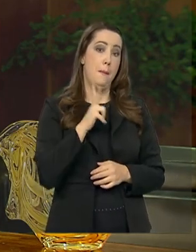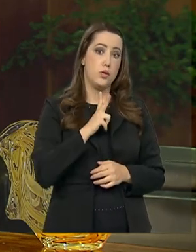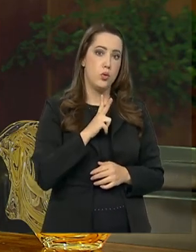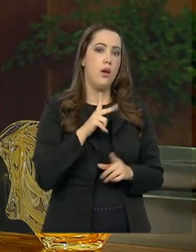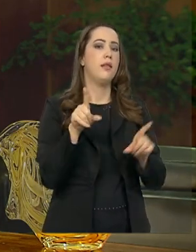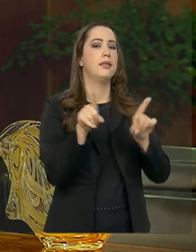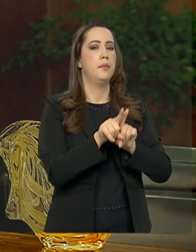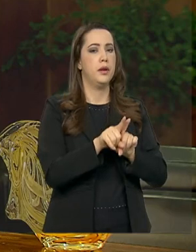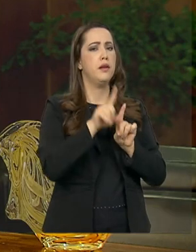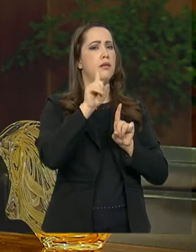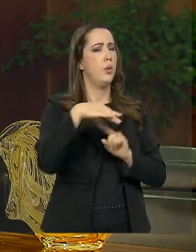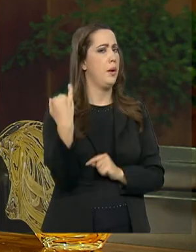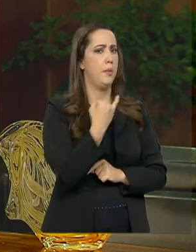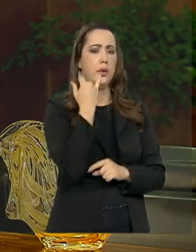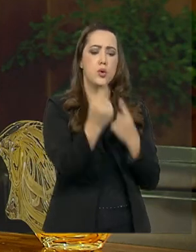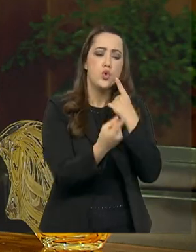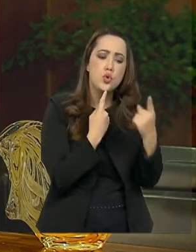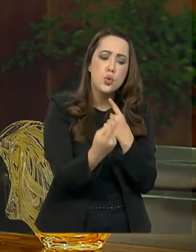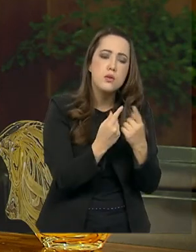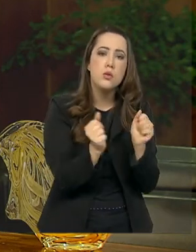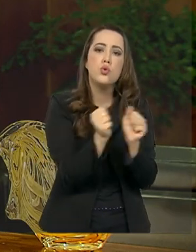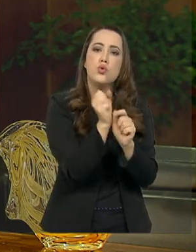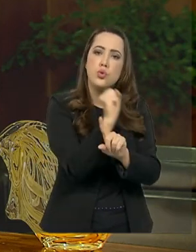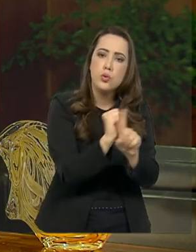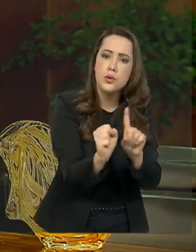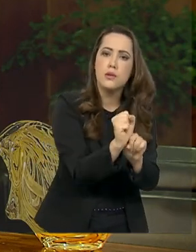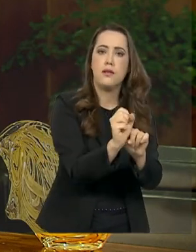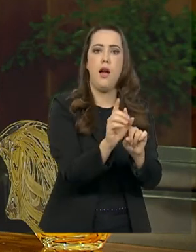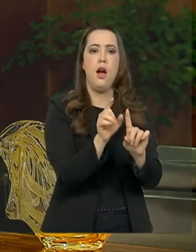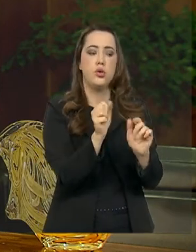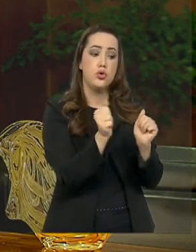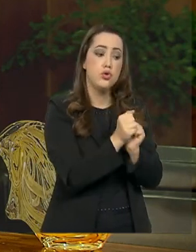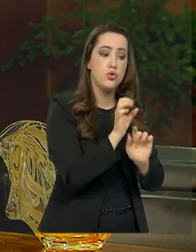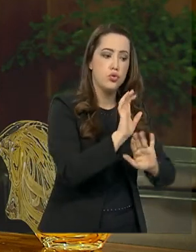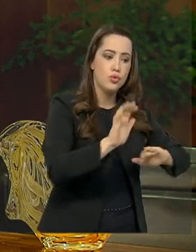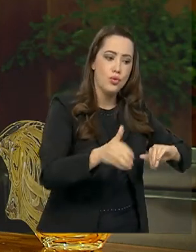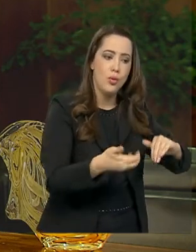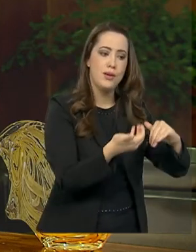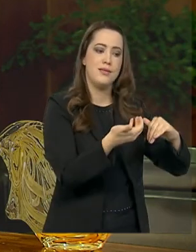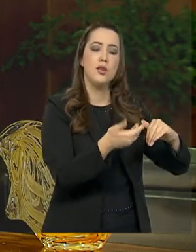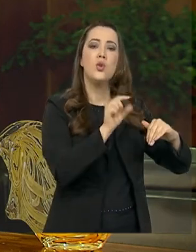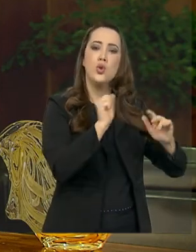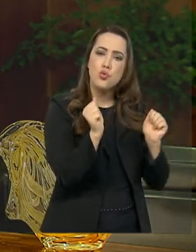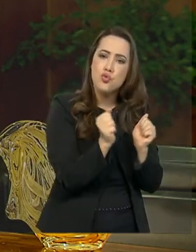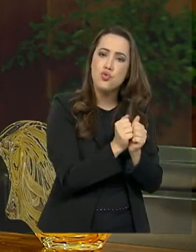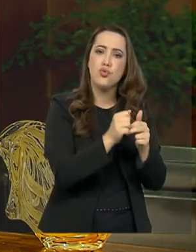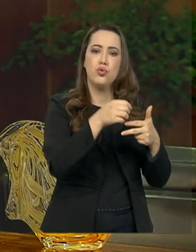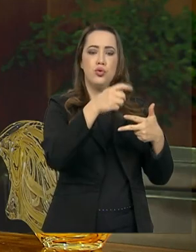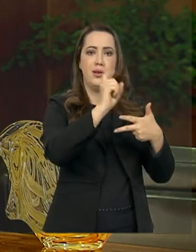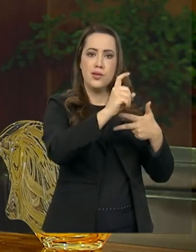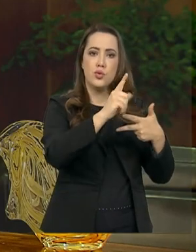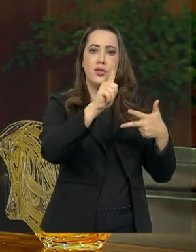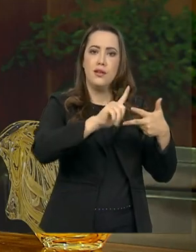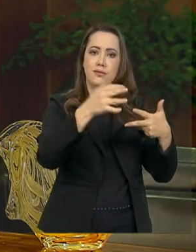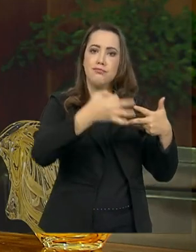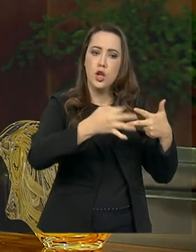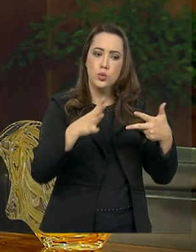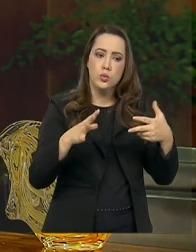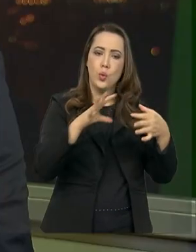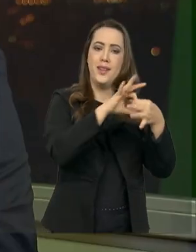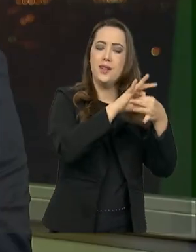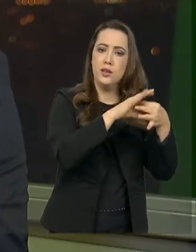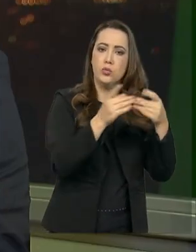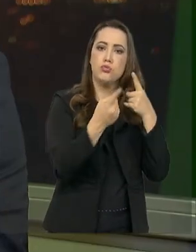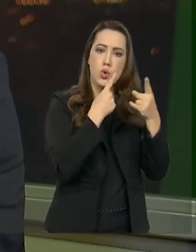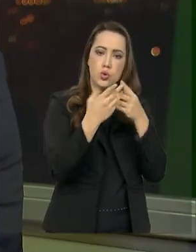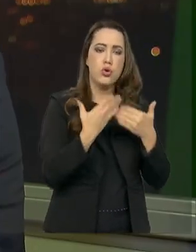feita e que o Estado brasileiro consiga, parlamento, executivo e judiciário, dar à sociedade a melhor regulamentação para o assunto.